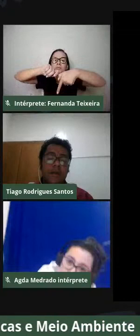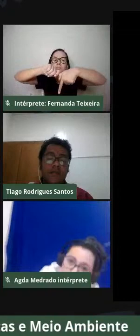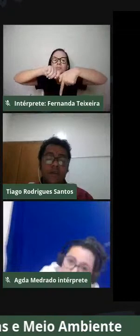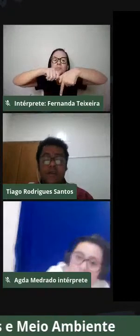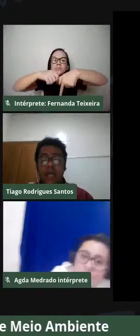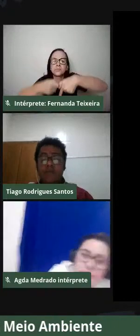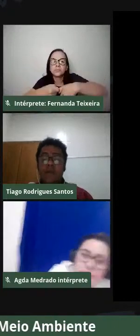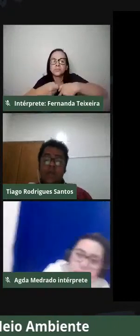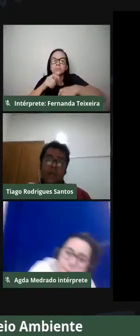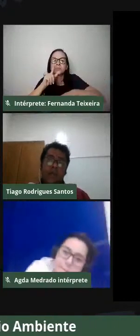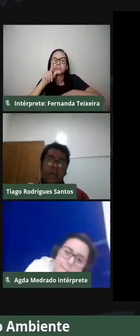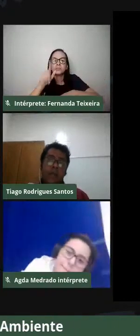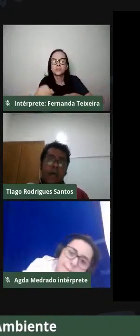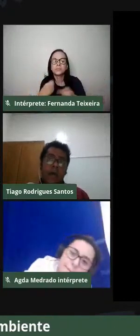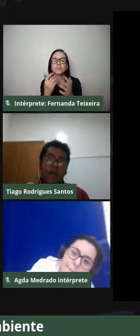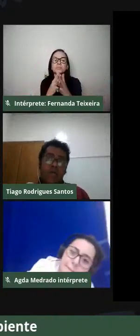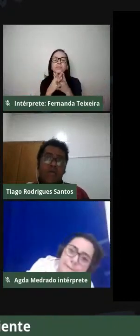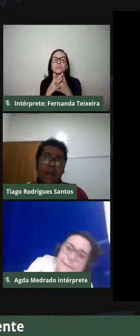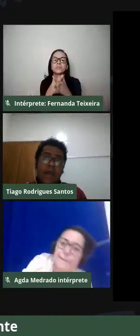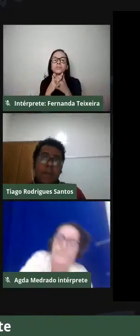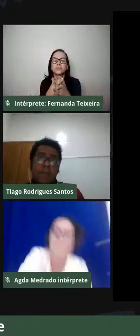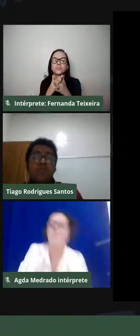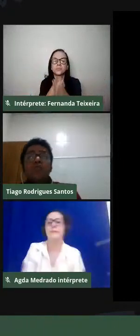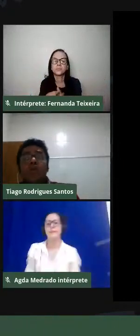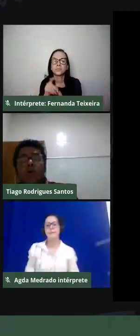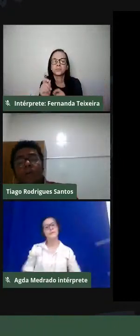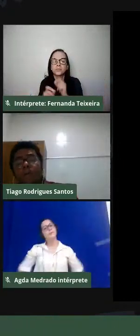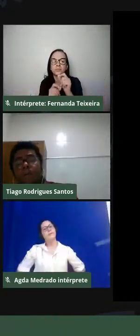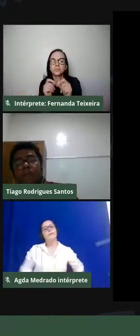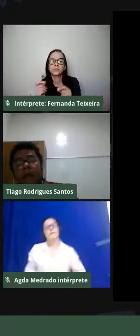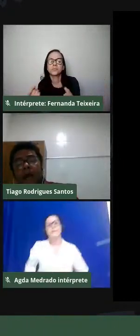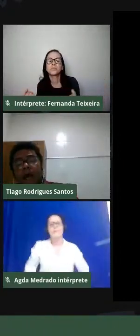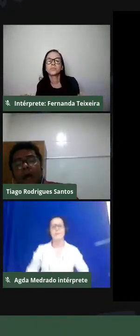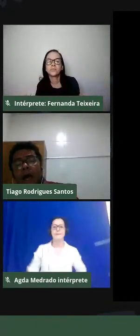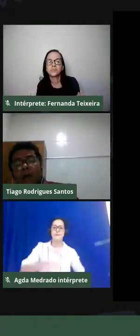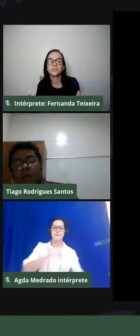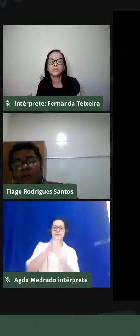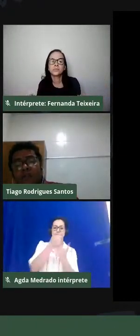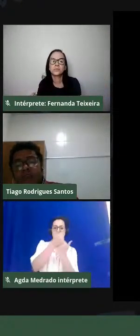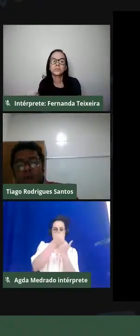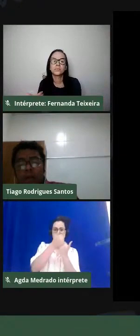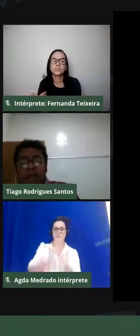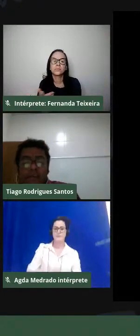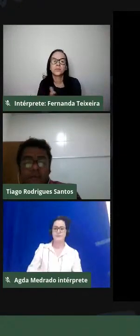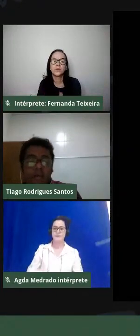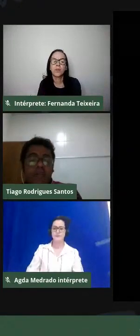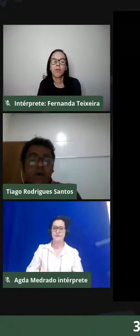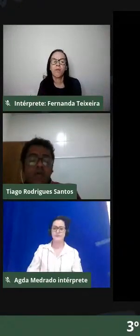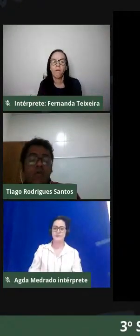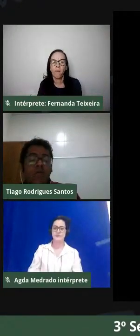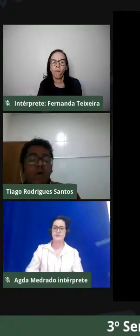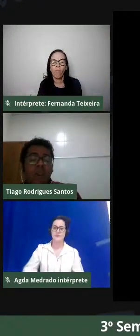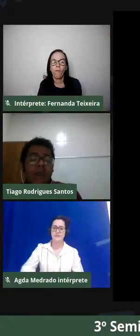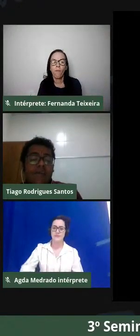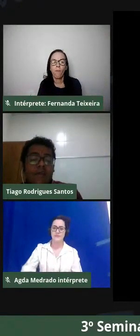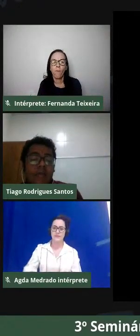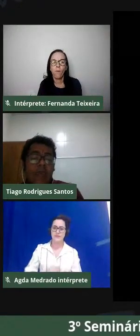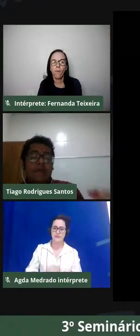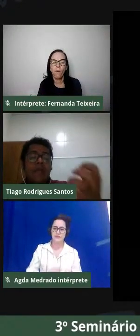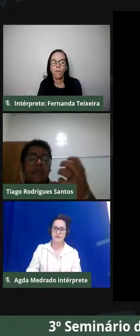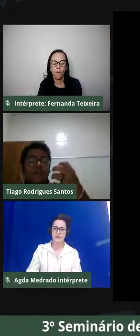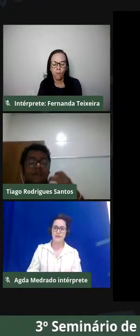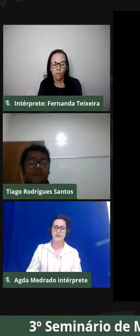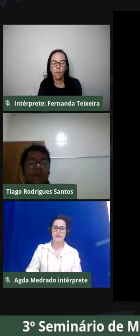nada mais, nada menos, que o entrave. Como Valéria bem pontuou, quando se regulariza o território quilombola,